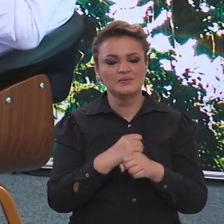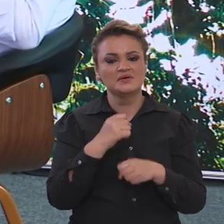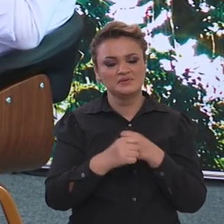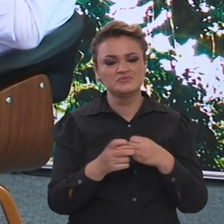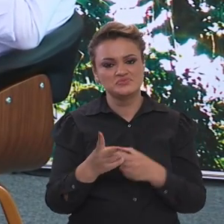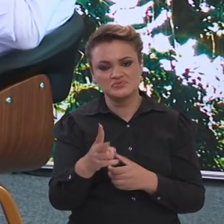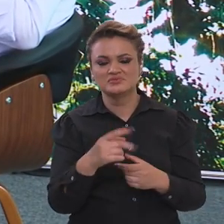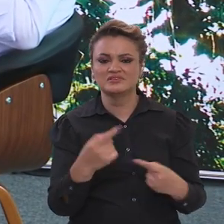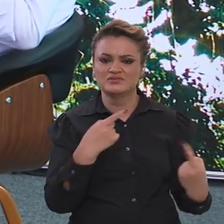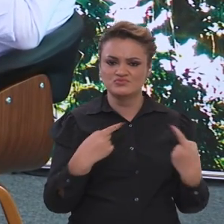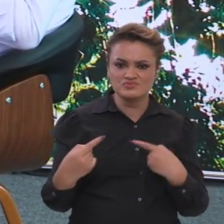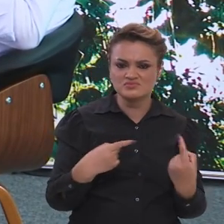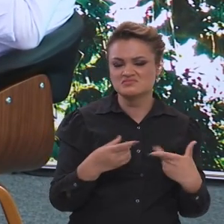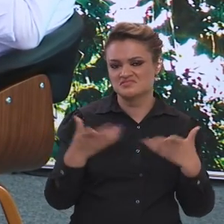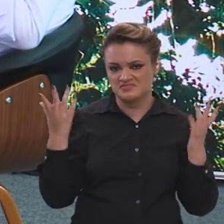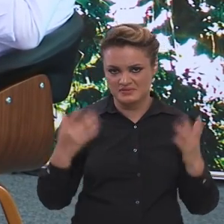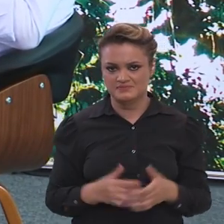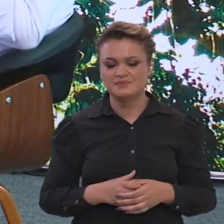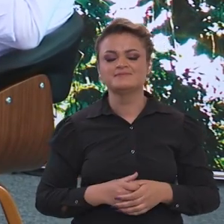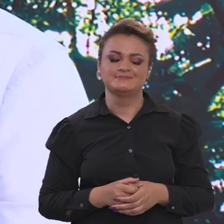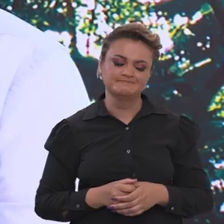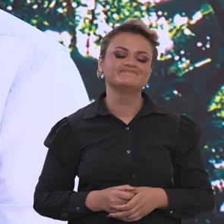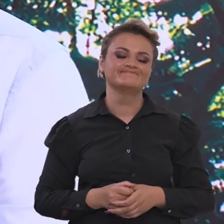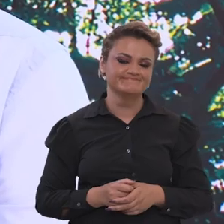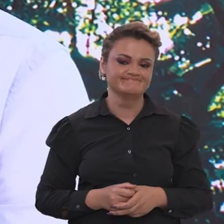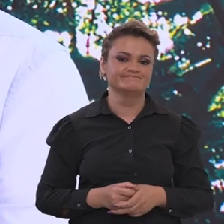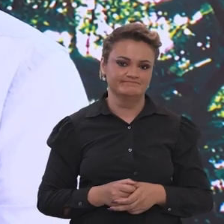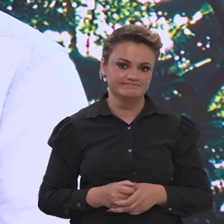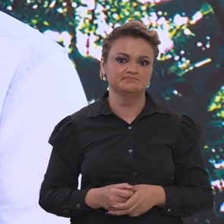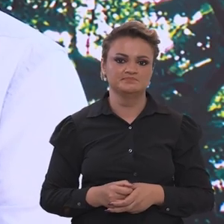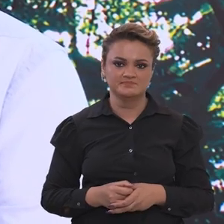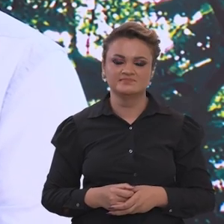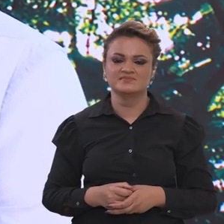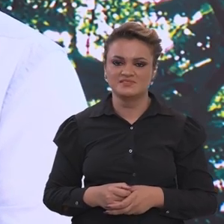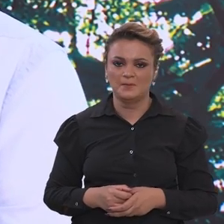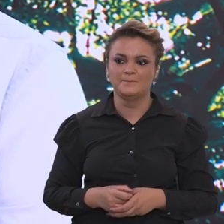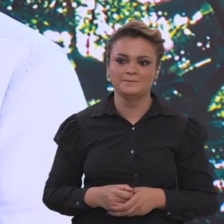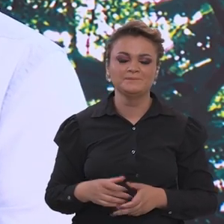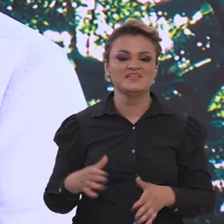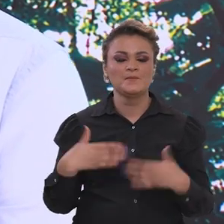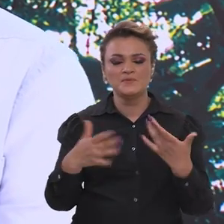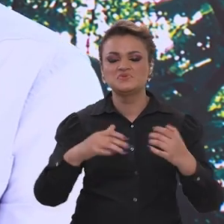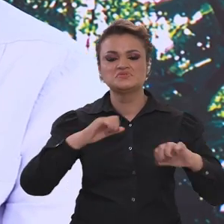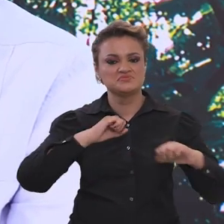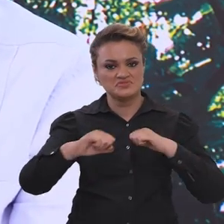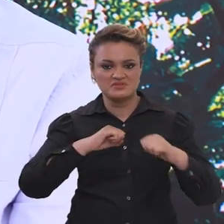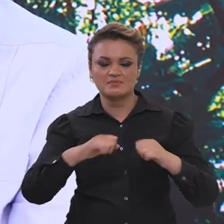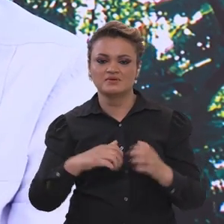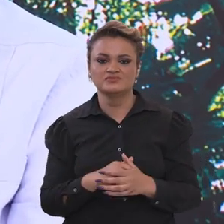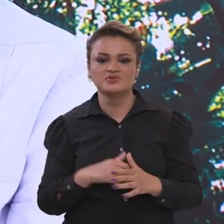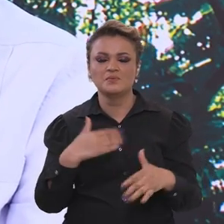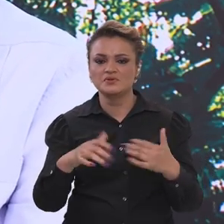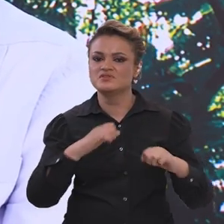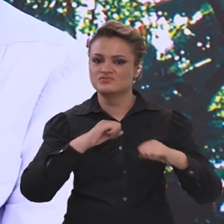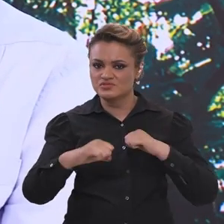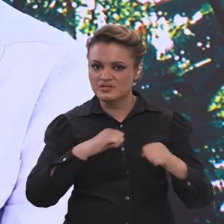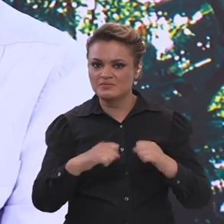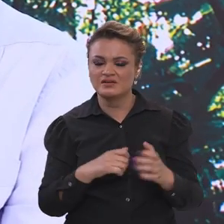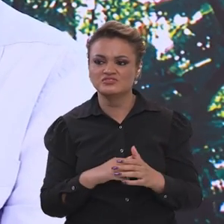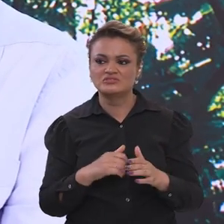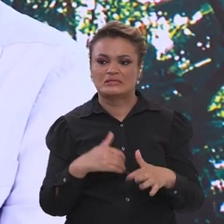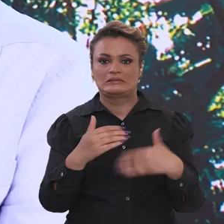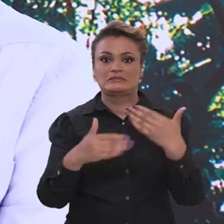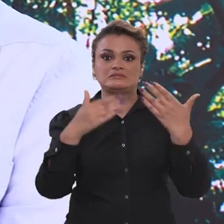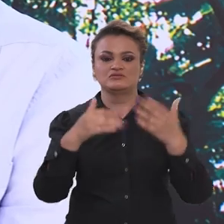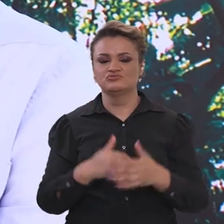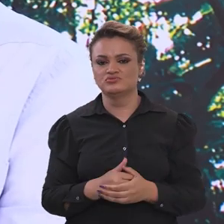longo desses anos com discussões, enfim. Com certeza. Você tem um processo de debate que é que